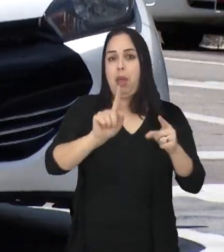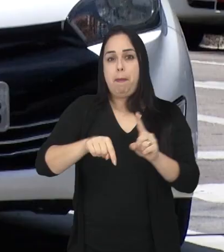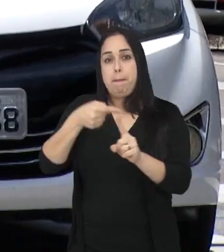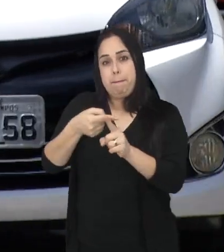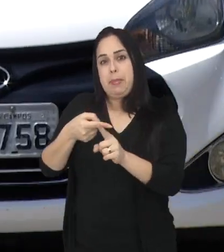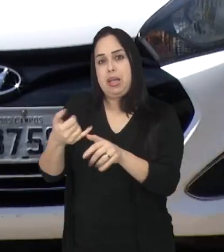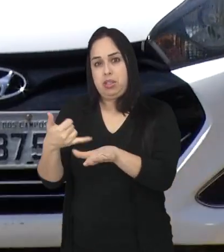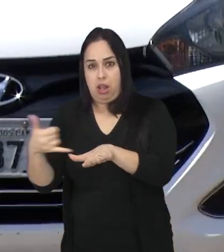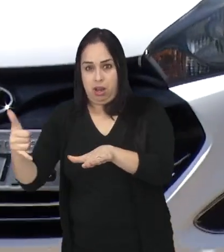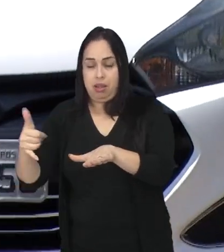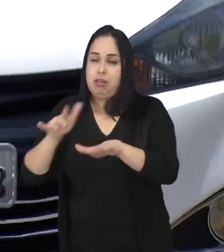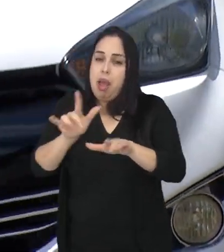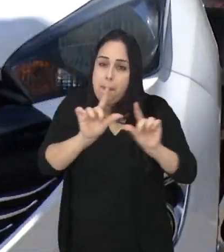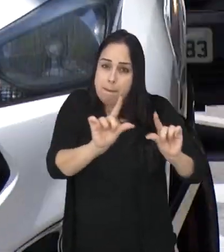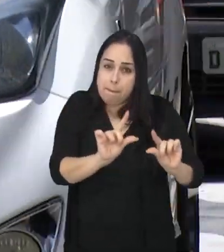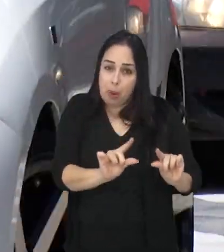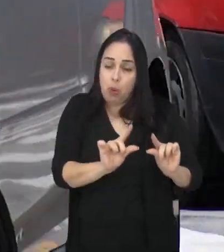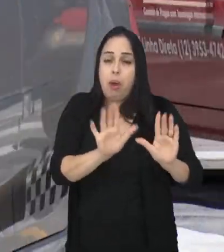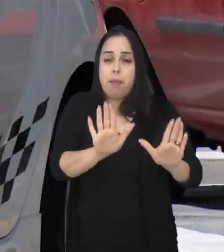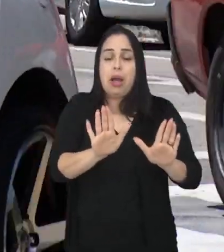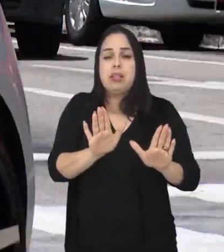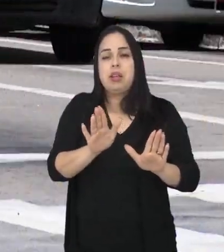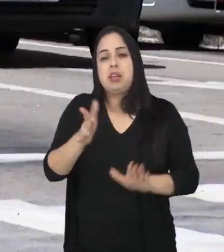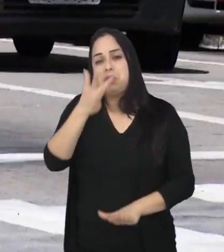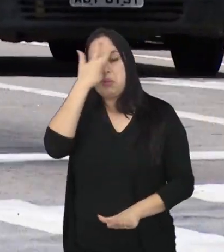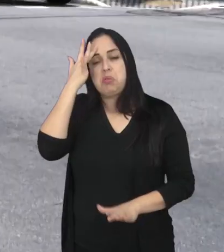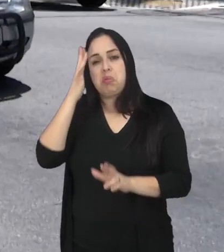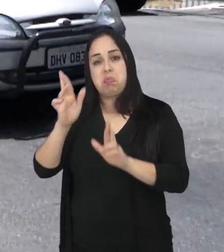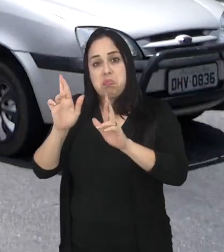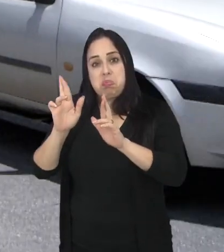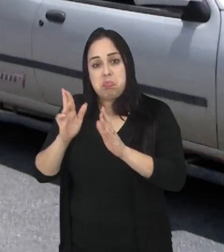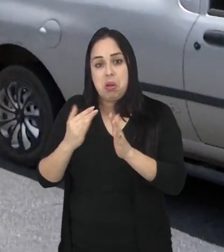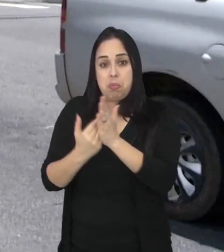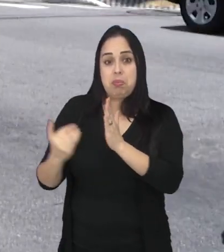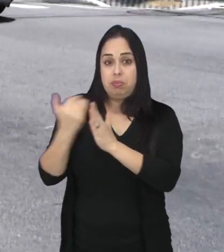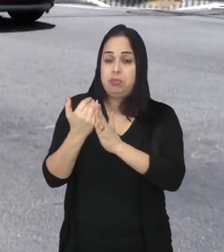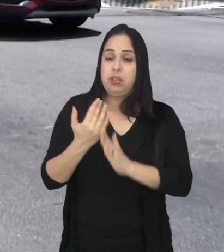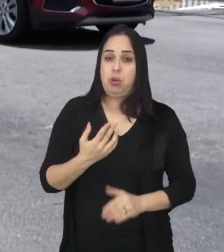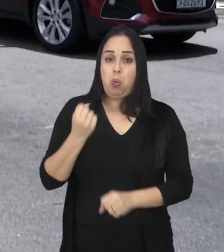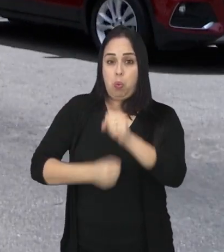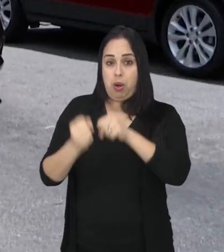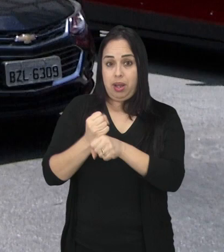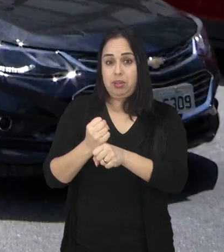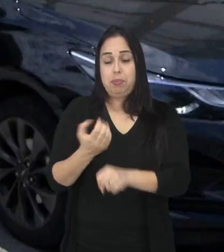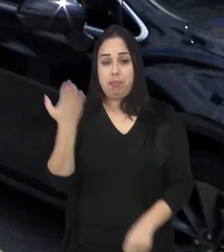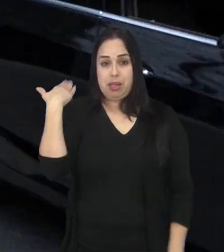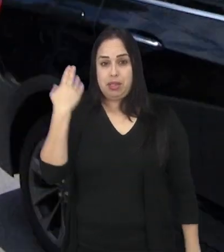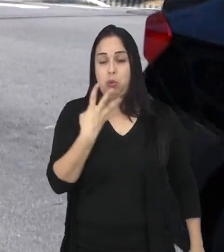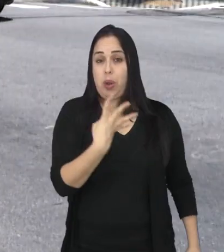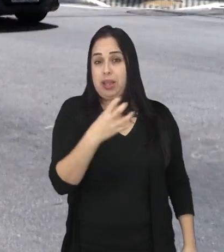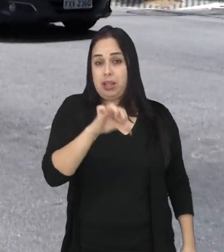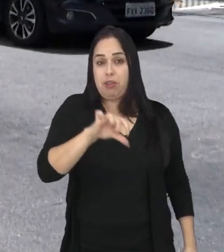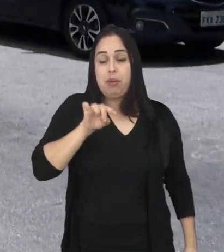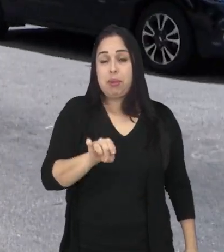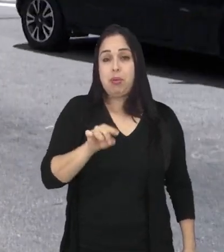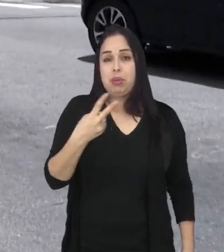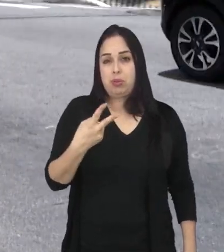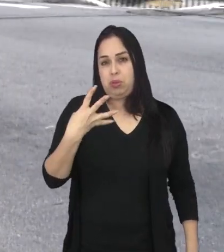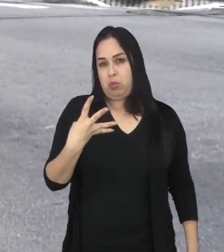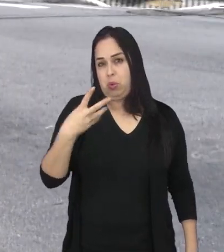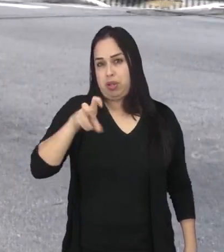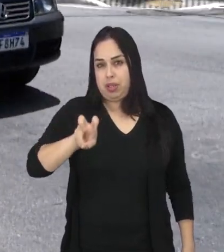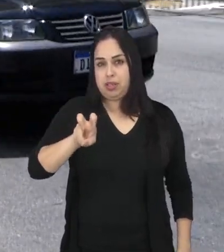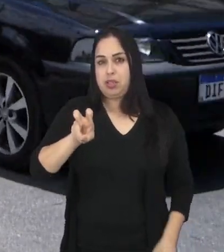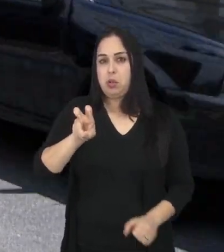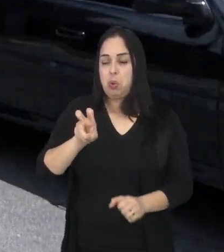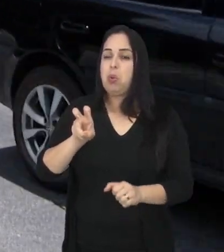Apesar de baixo, o número é visto com otimismo pelo setor. No ano passado, foram mais de 49 mil automóveis